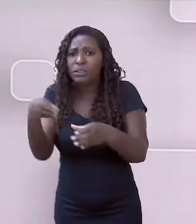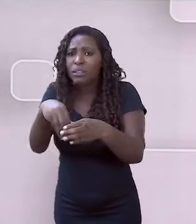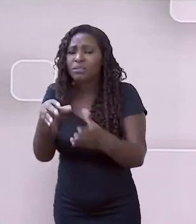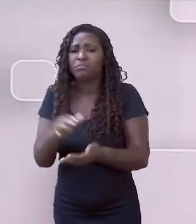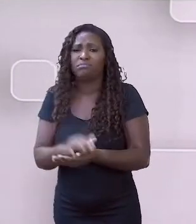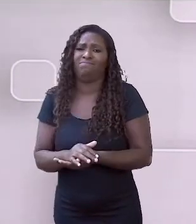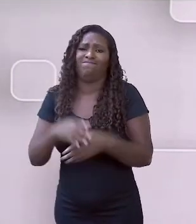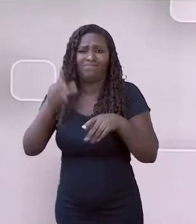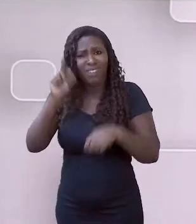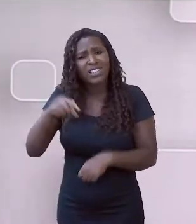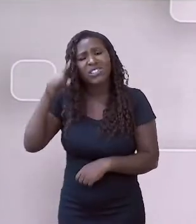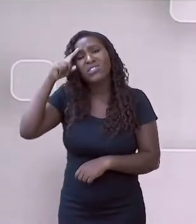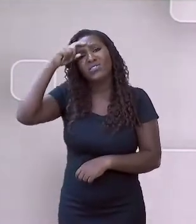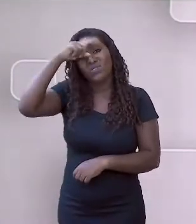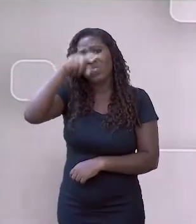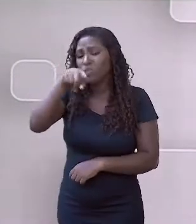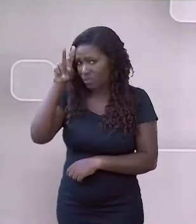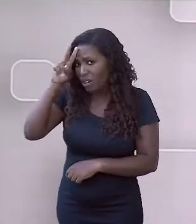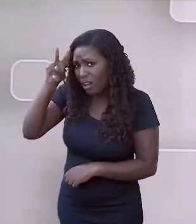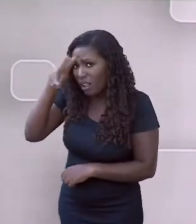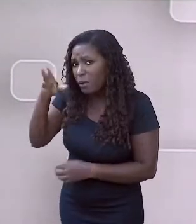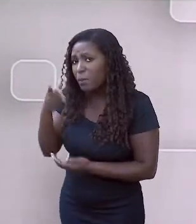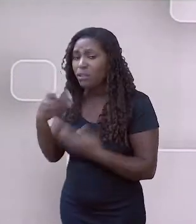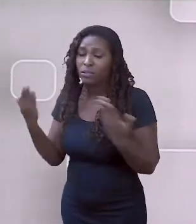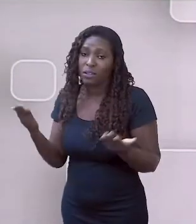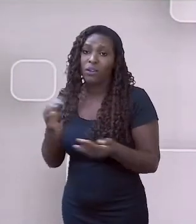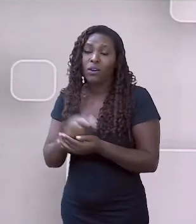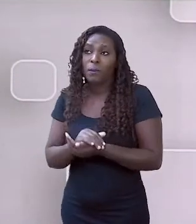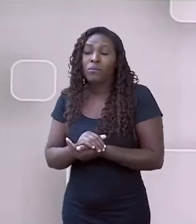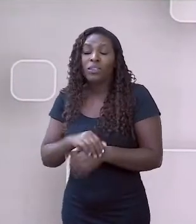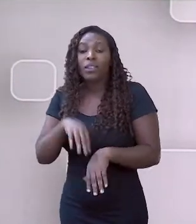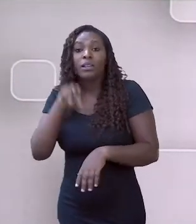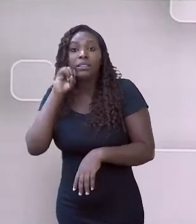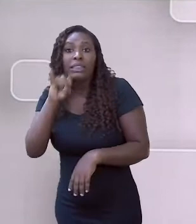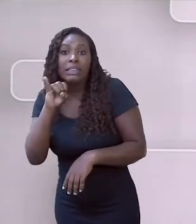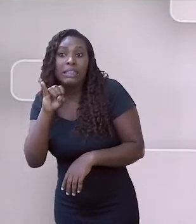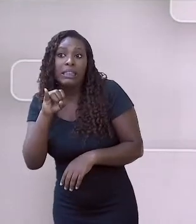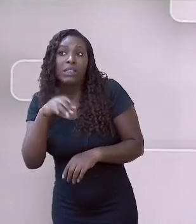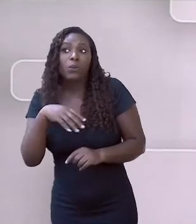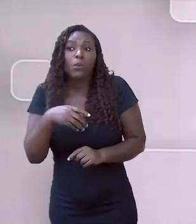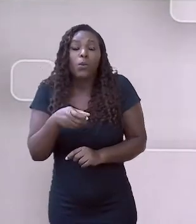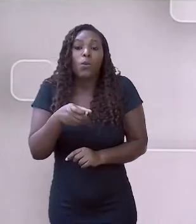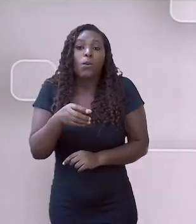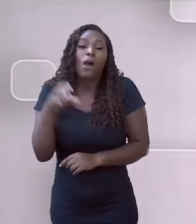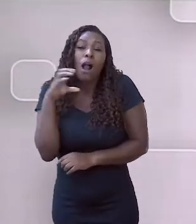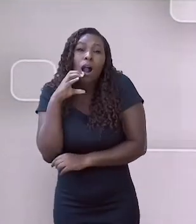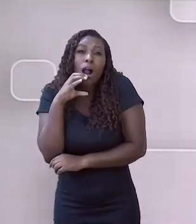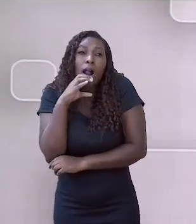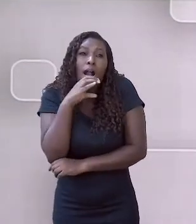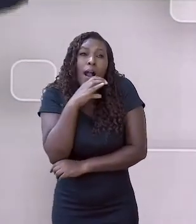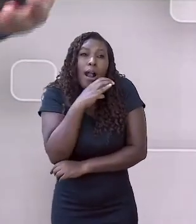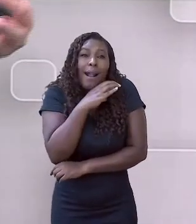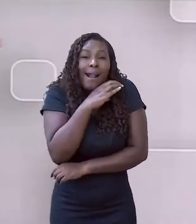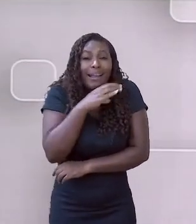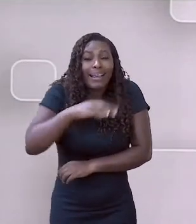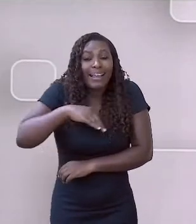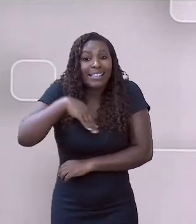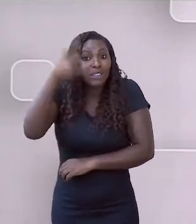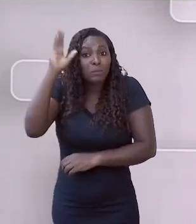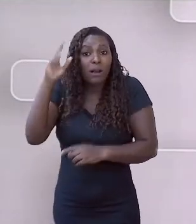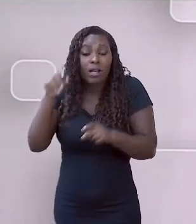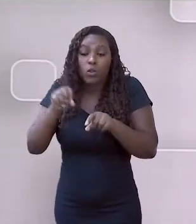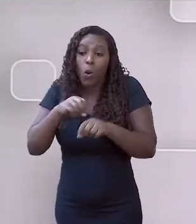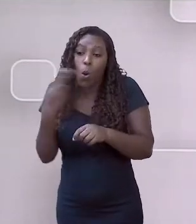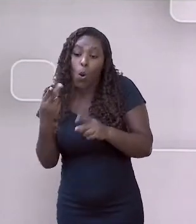quando ou o calor é extremo, ou o frio é extremo, ou há escassez de água.